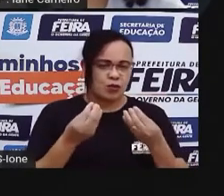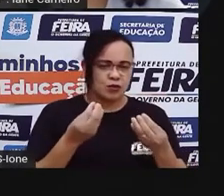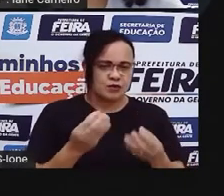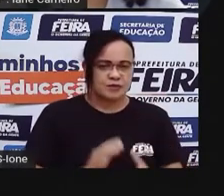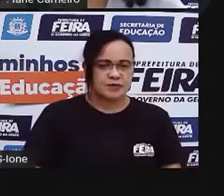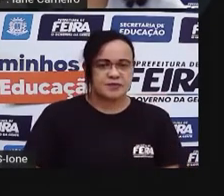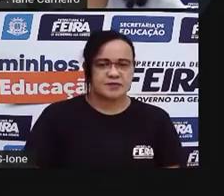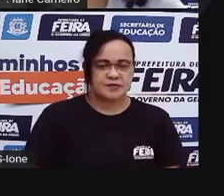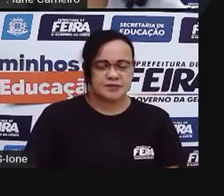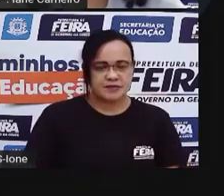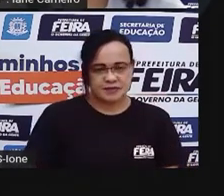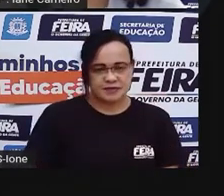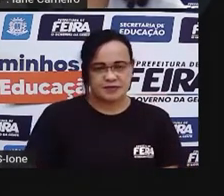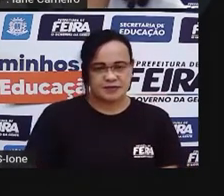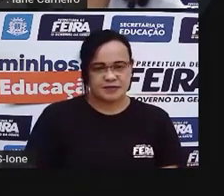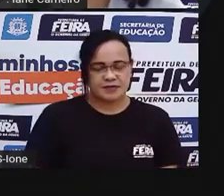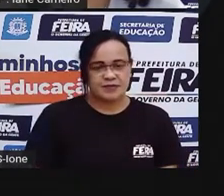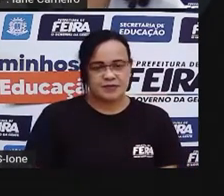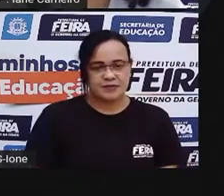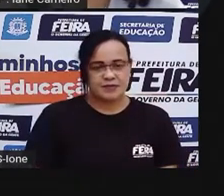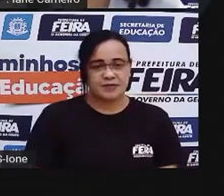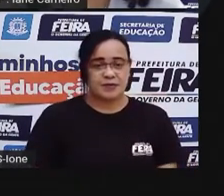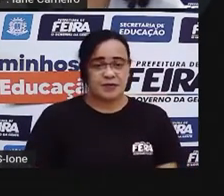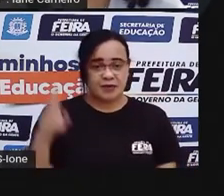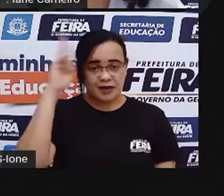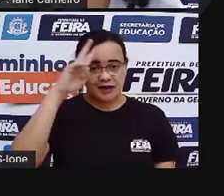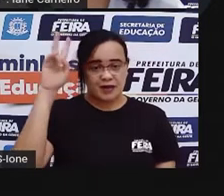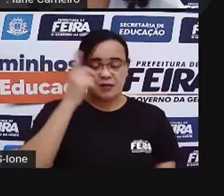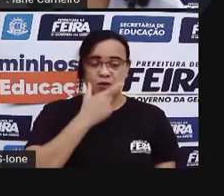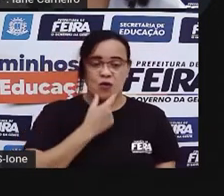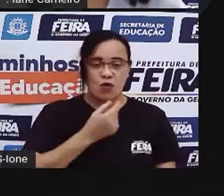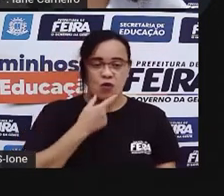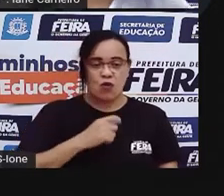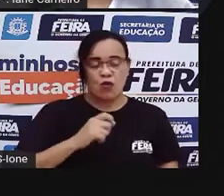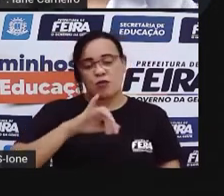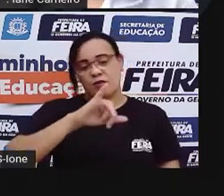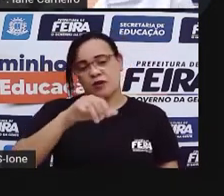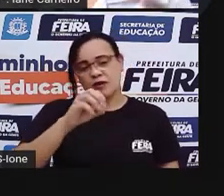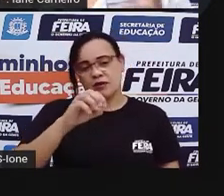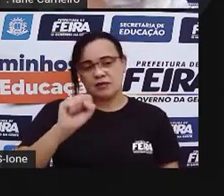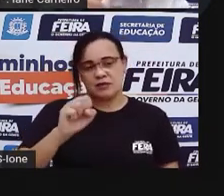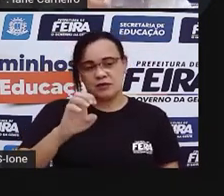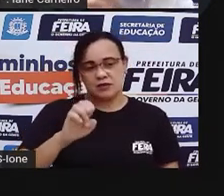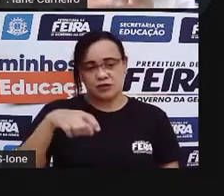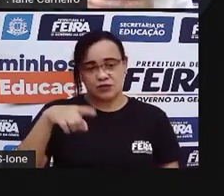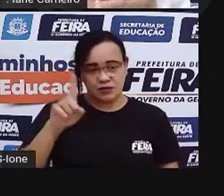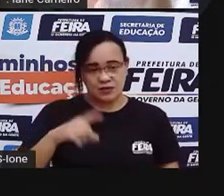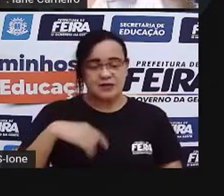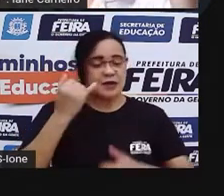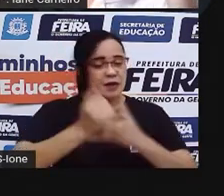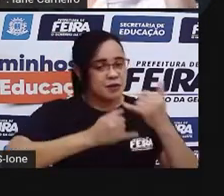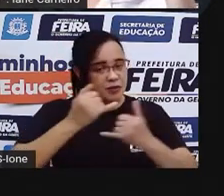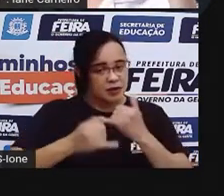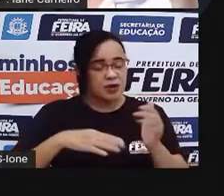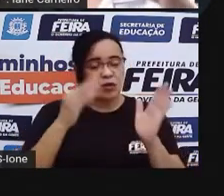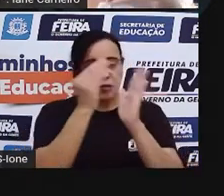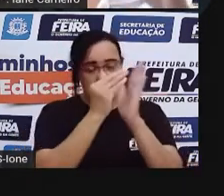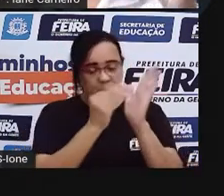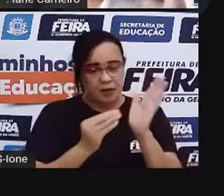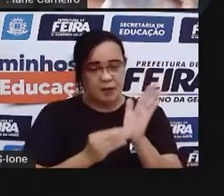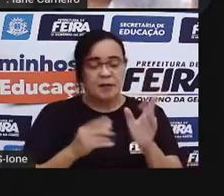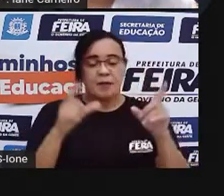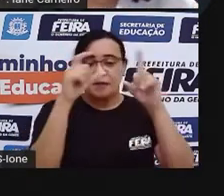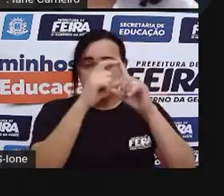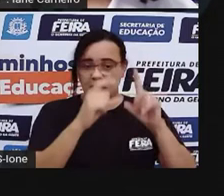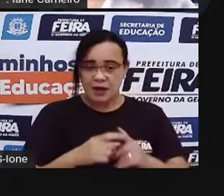gente brincar Com as palavras Assim como José Paulo Paz Brincou, né? De colocar as palavras Na poesia De uma forma